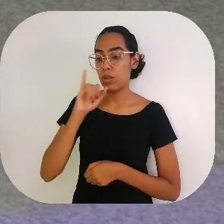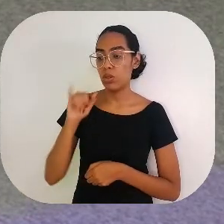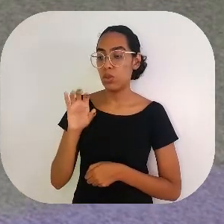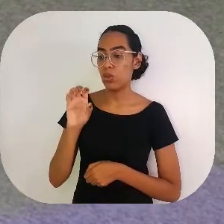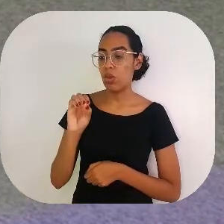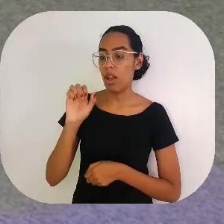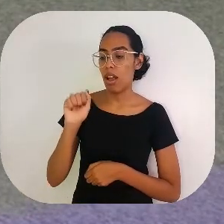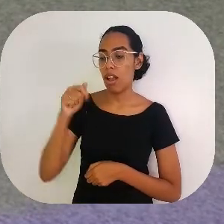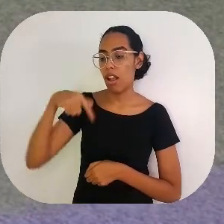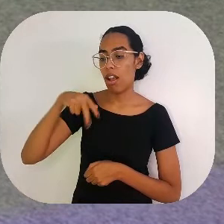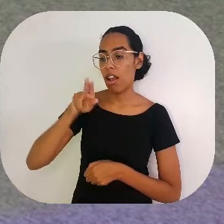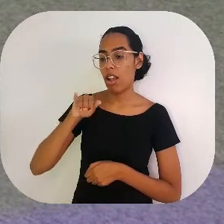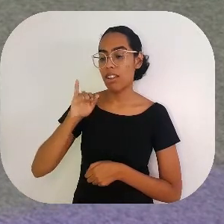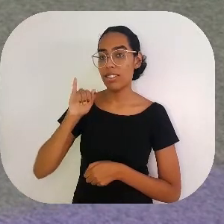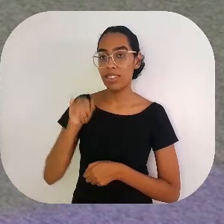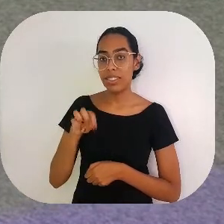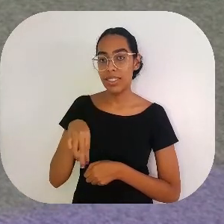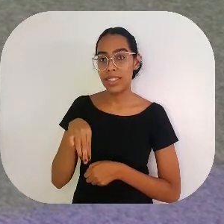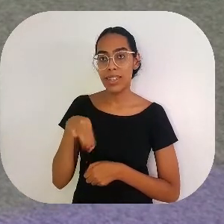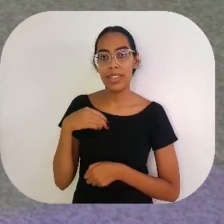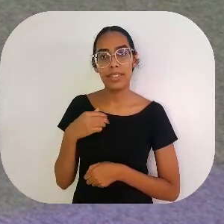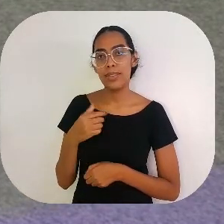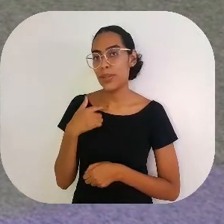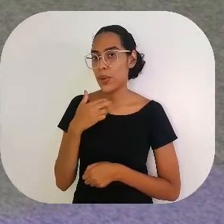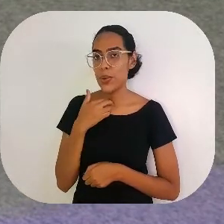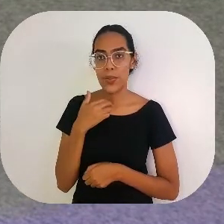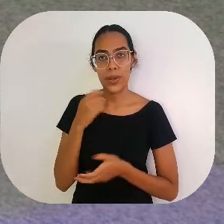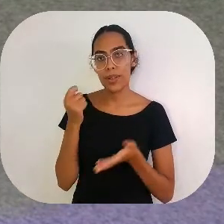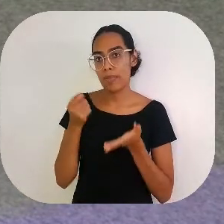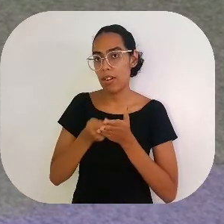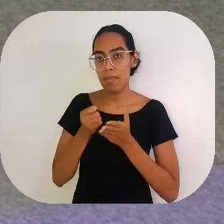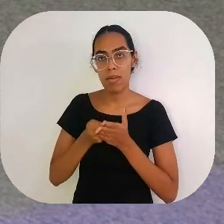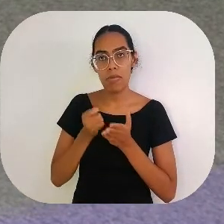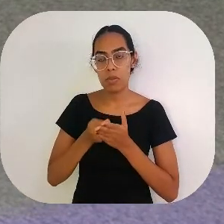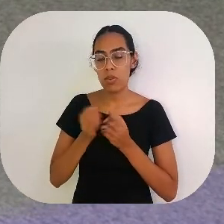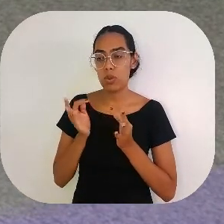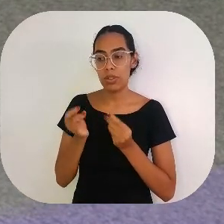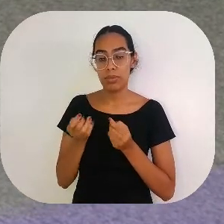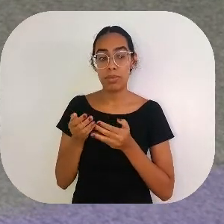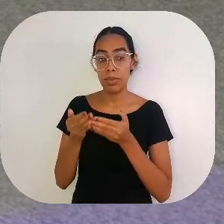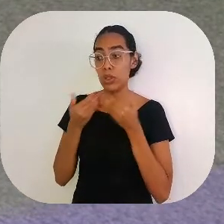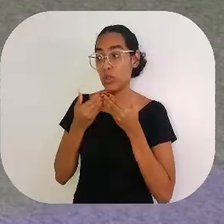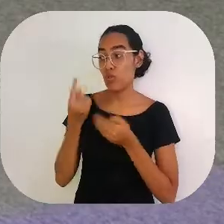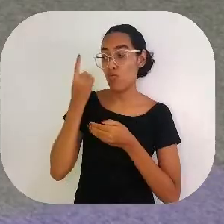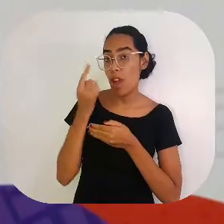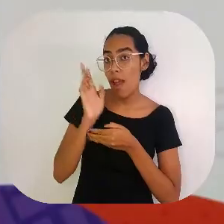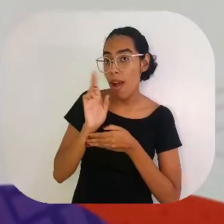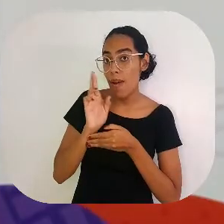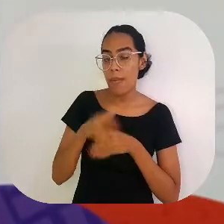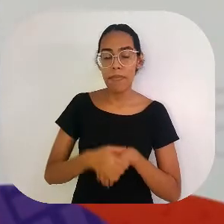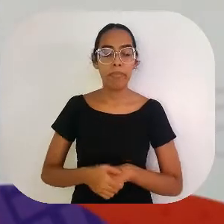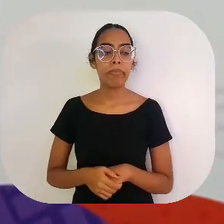Gente, esse era o seu Joaquim. O seu Joaquim não deixava nada passar barato.